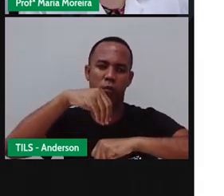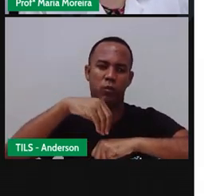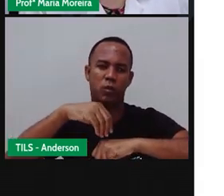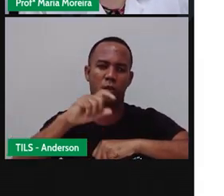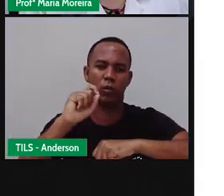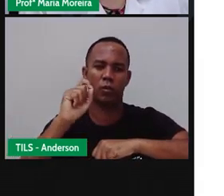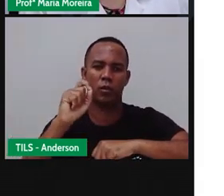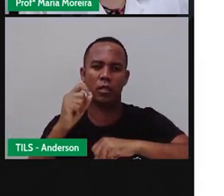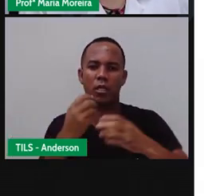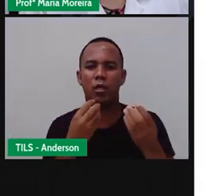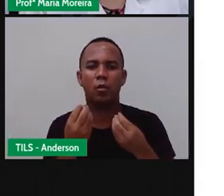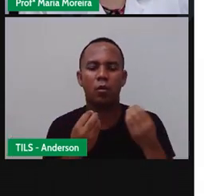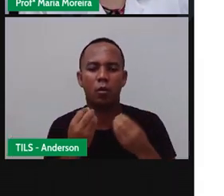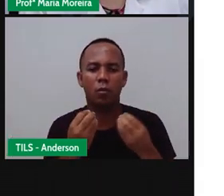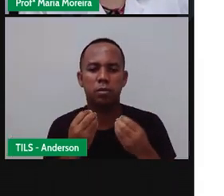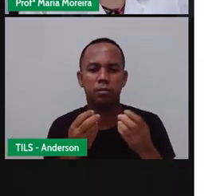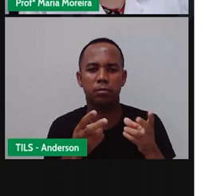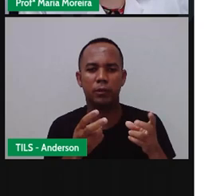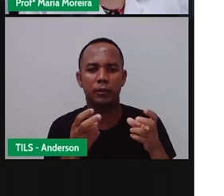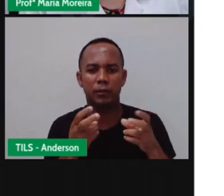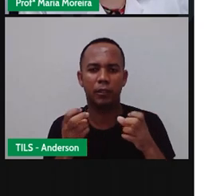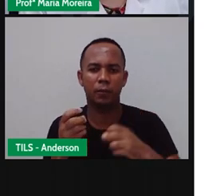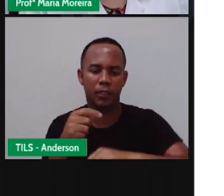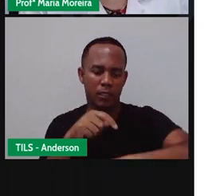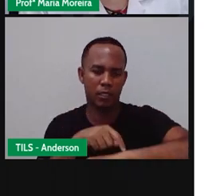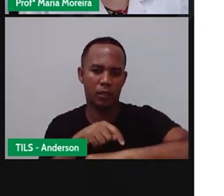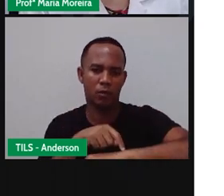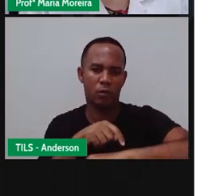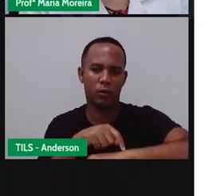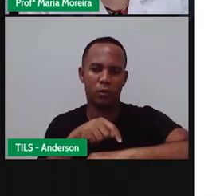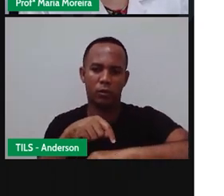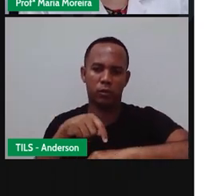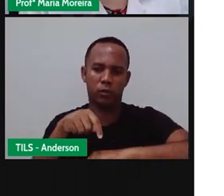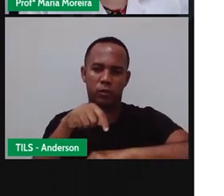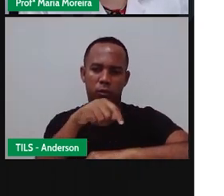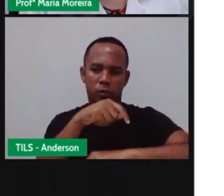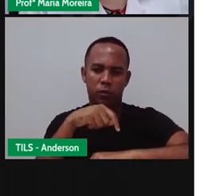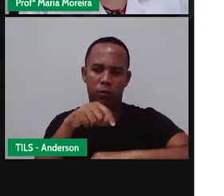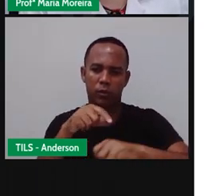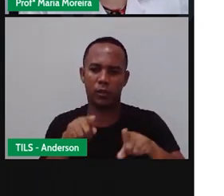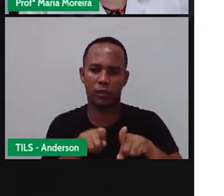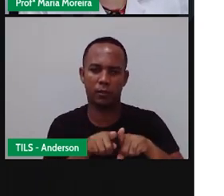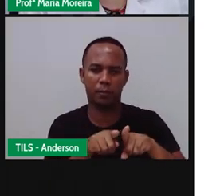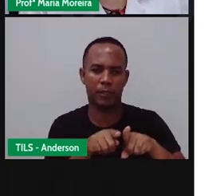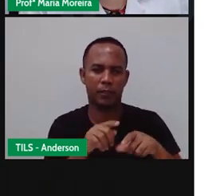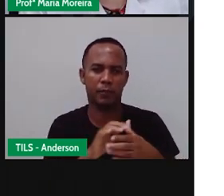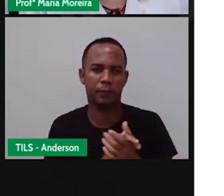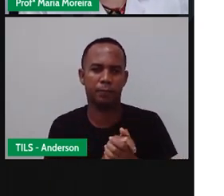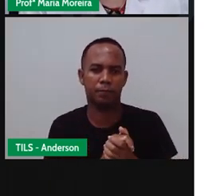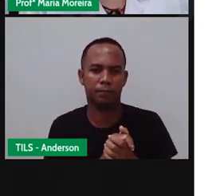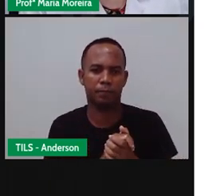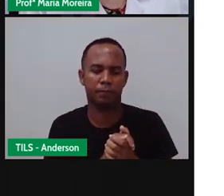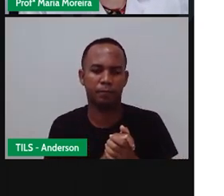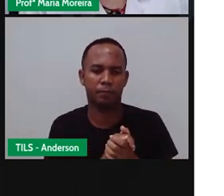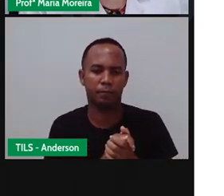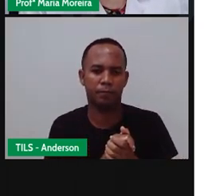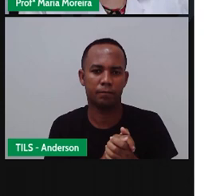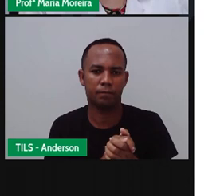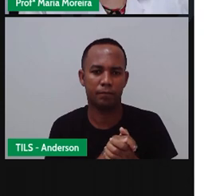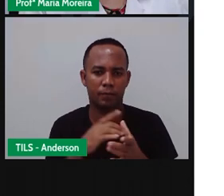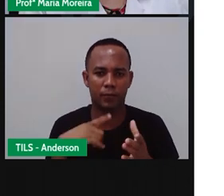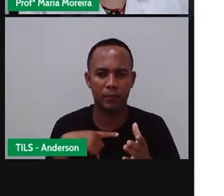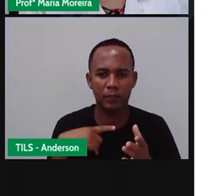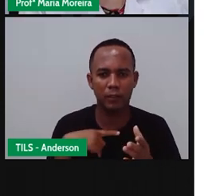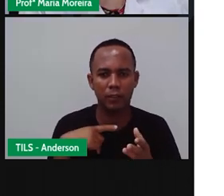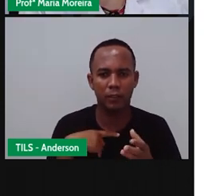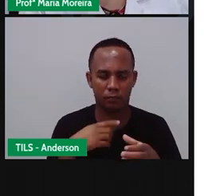princípio idêntico ao do relógio de água. O relógio de água seria esse aqui. E aí, você tem